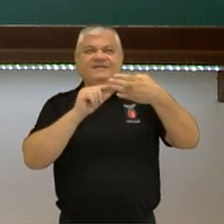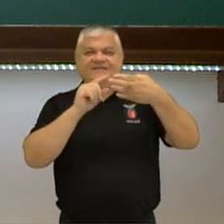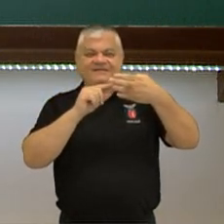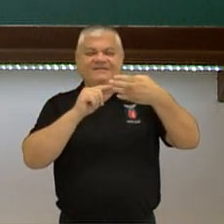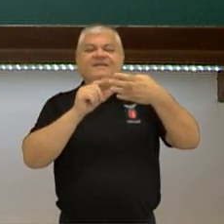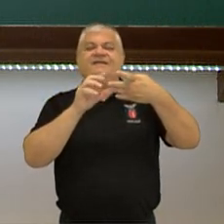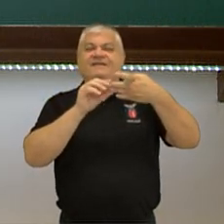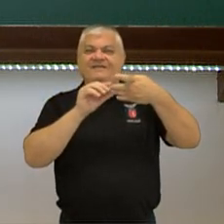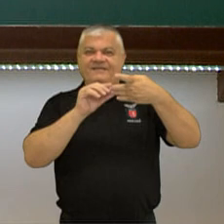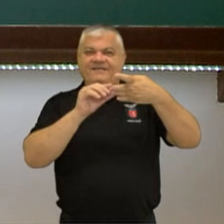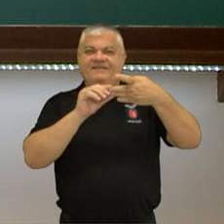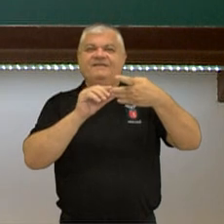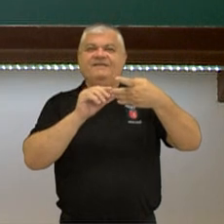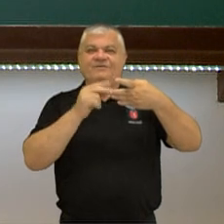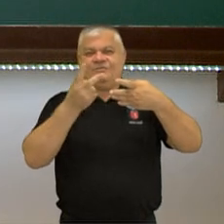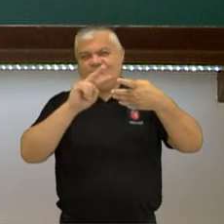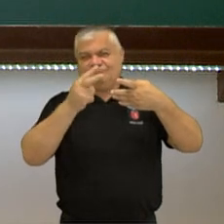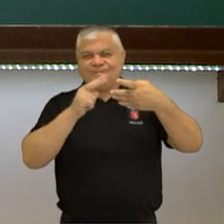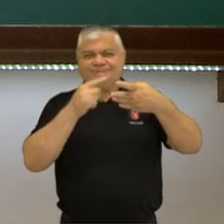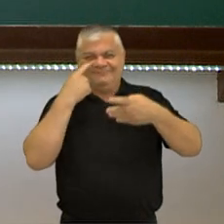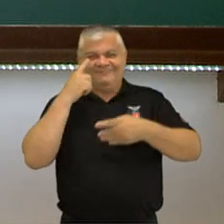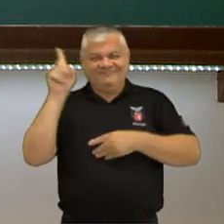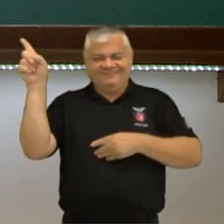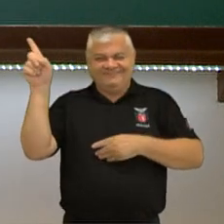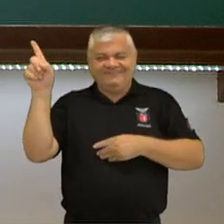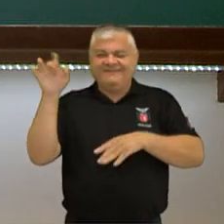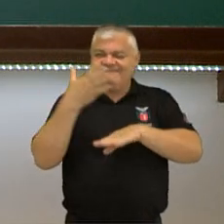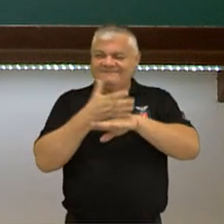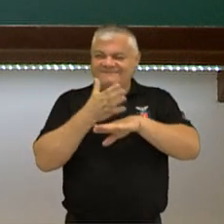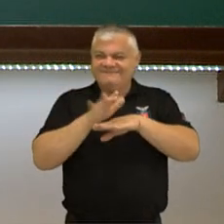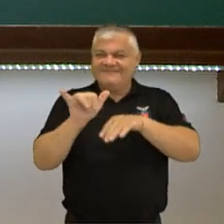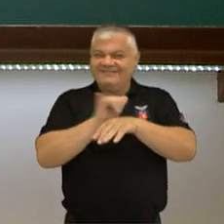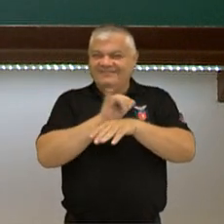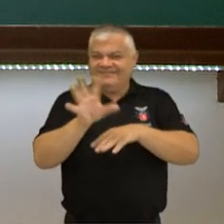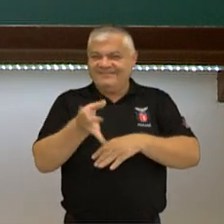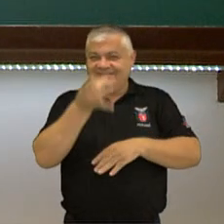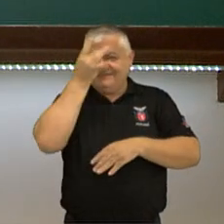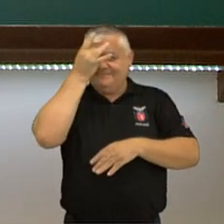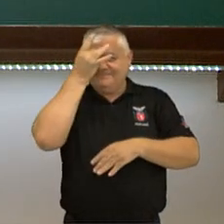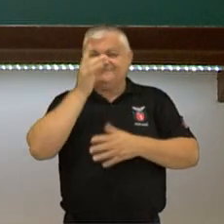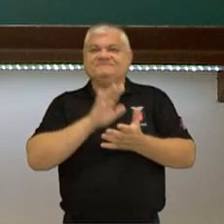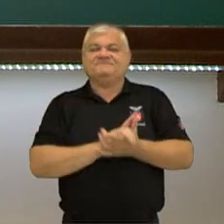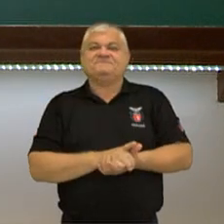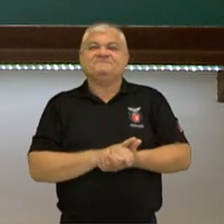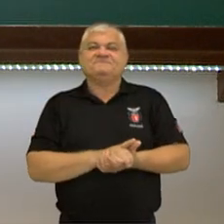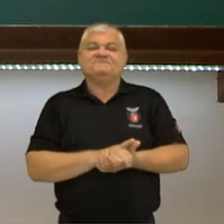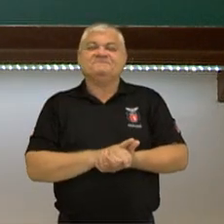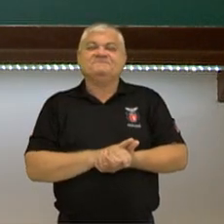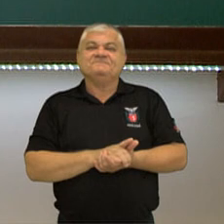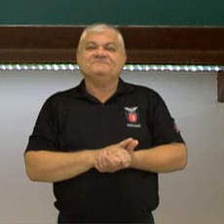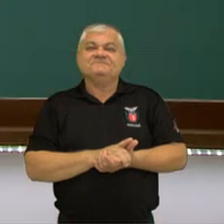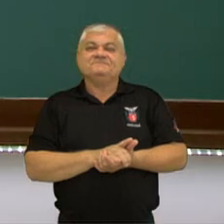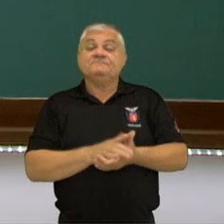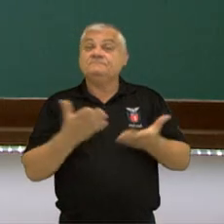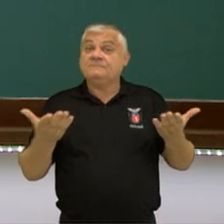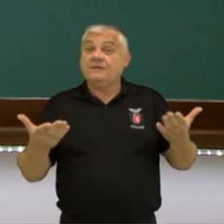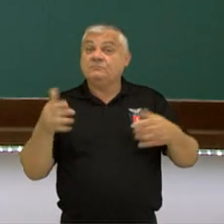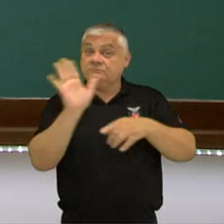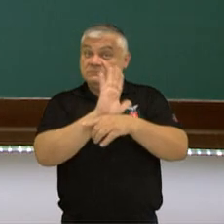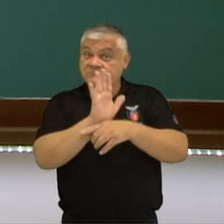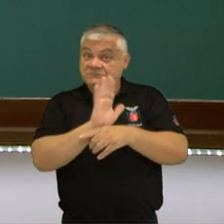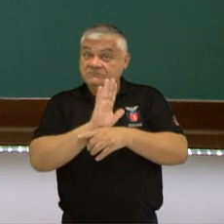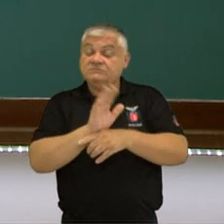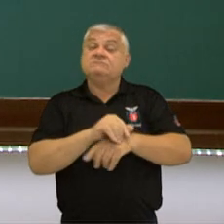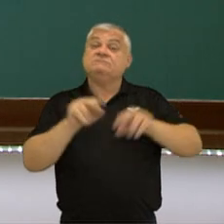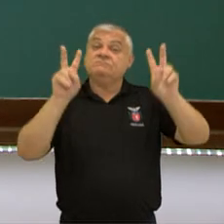ligação tripla ou duas duplas. Ok? Então fica aí o esqueminha para vocês no vídeo. Nesse vídeo nós